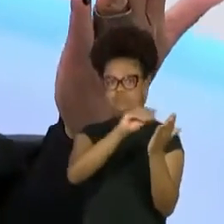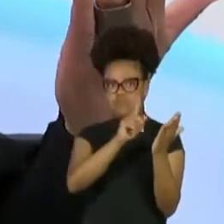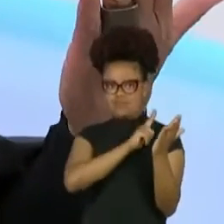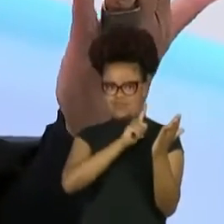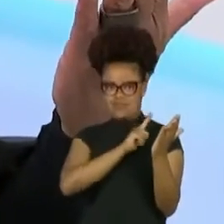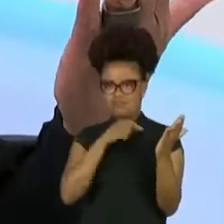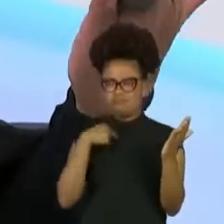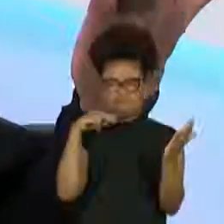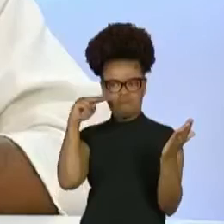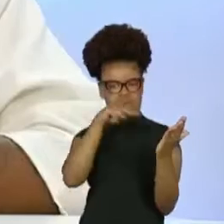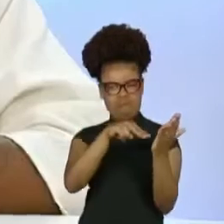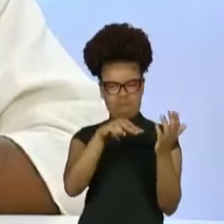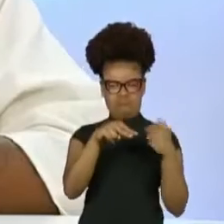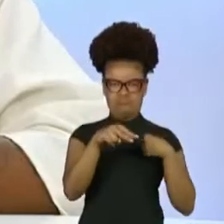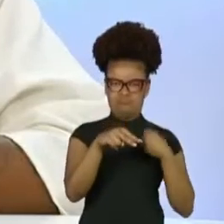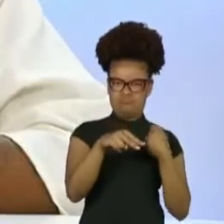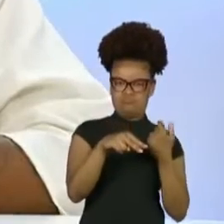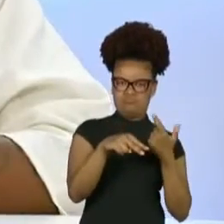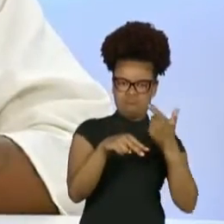tão bonita aqui, eu estou linda.